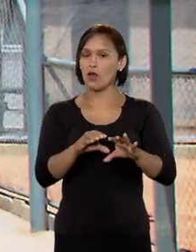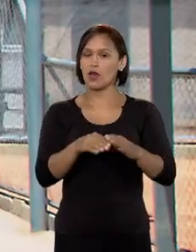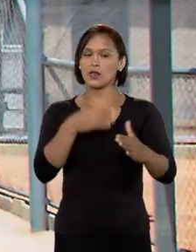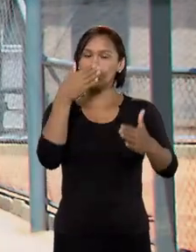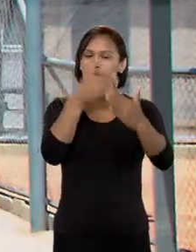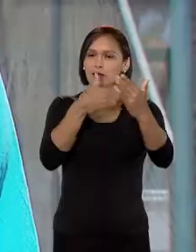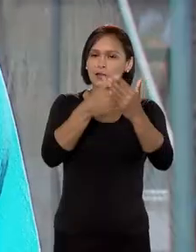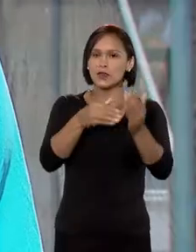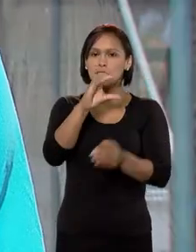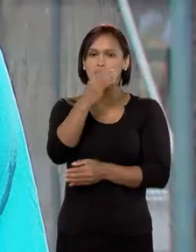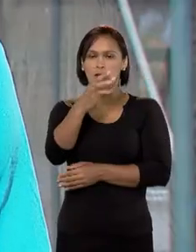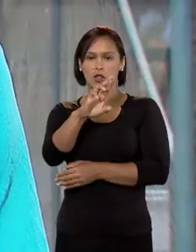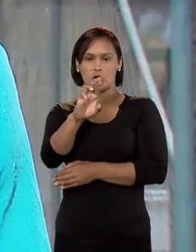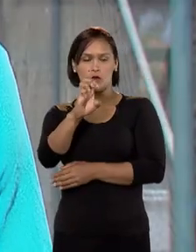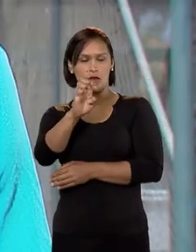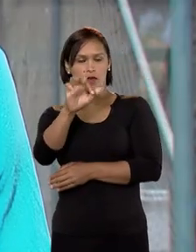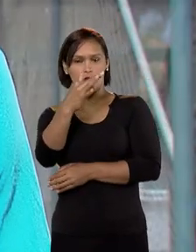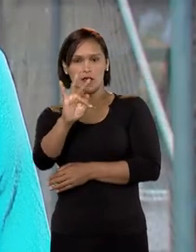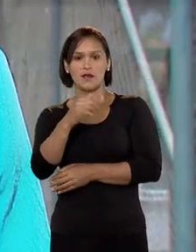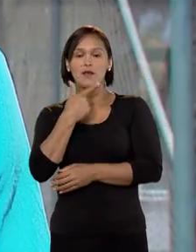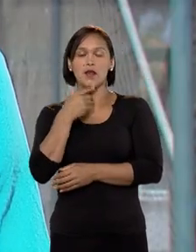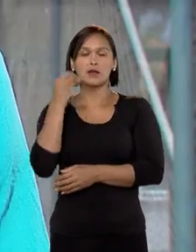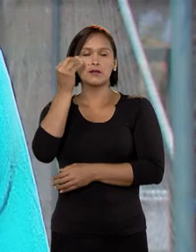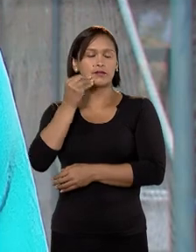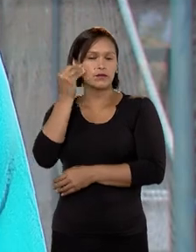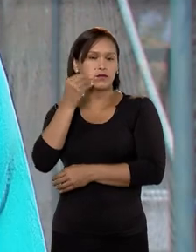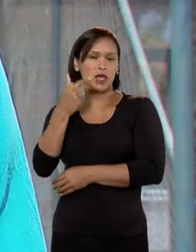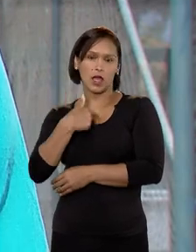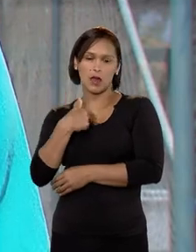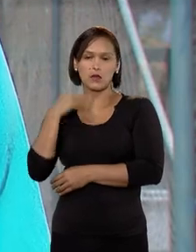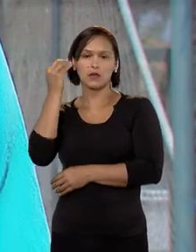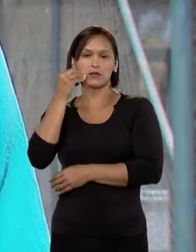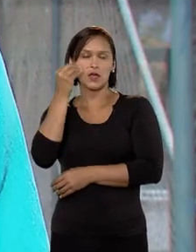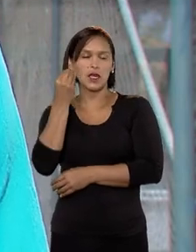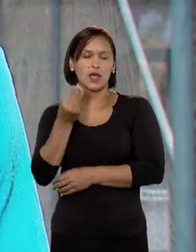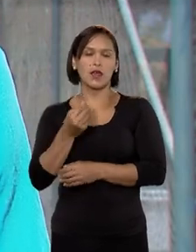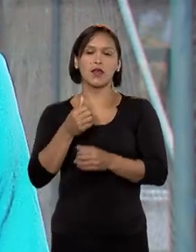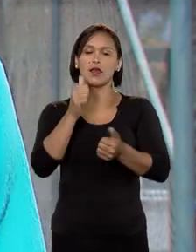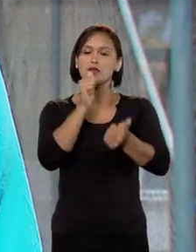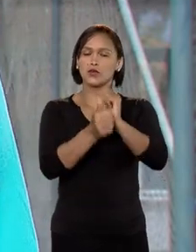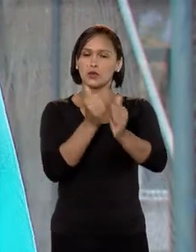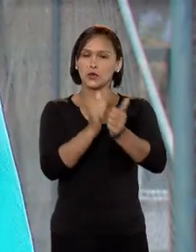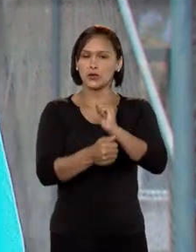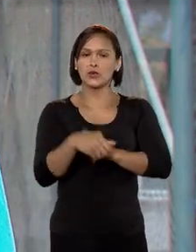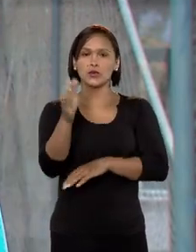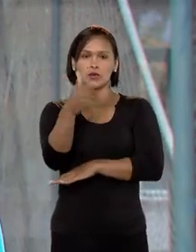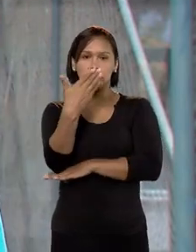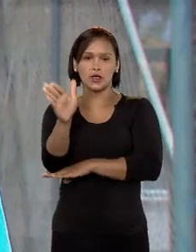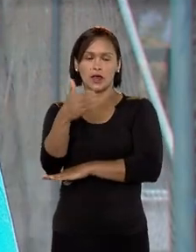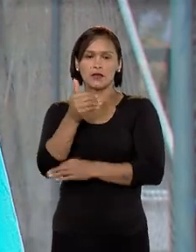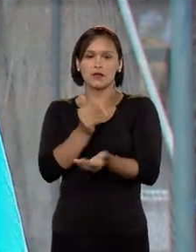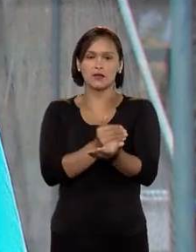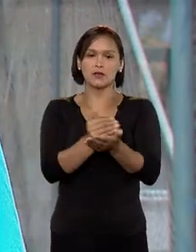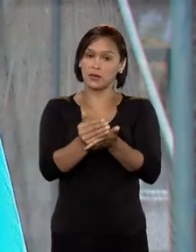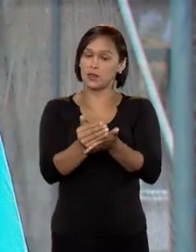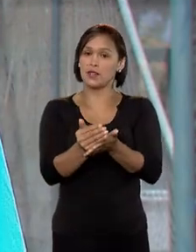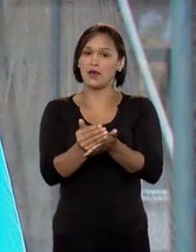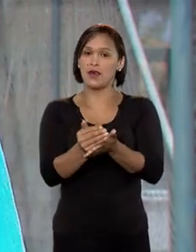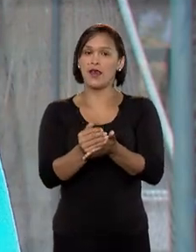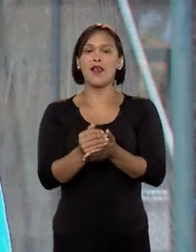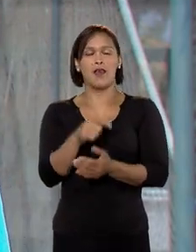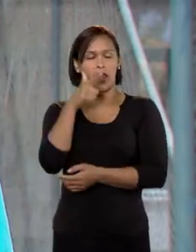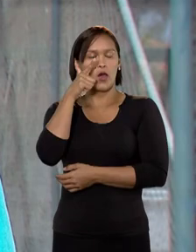aula sem o que o CREF me impeça. Pela minha experiência, pelo tempo do tênis que eu passei, eu consegui